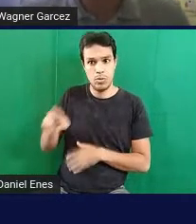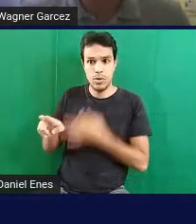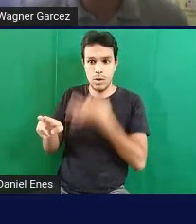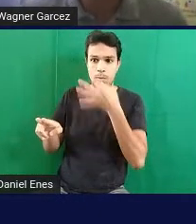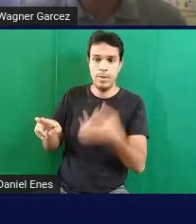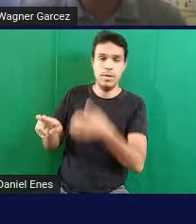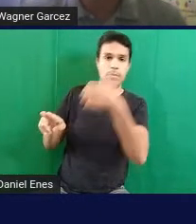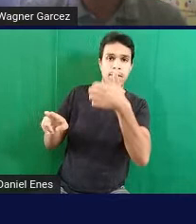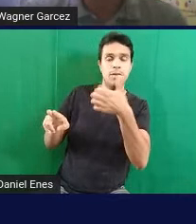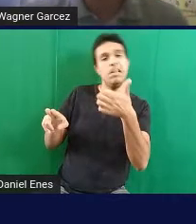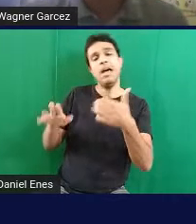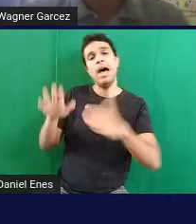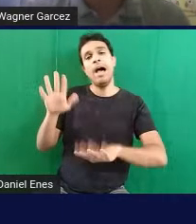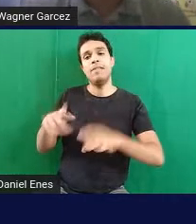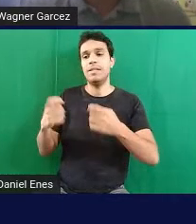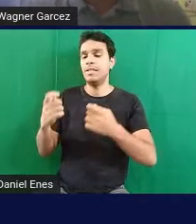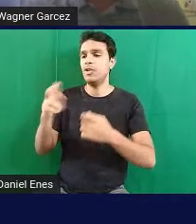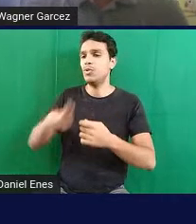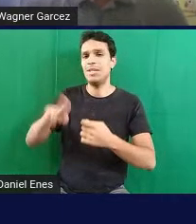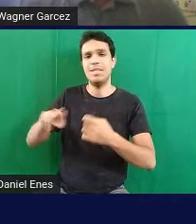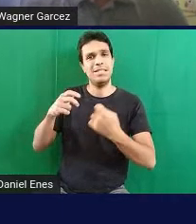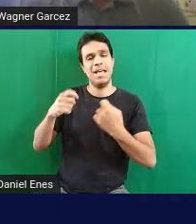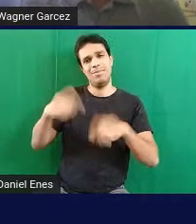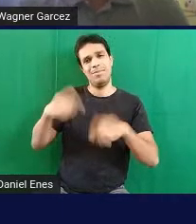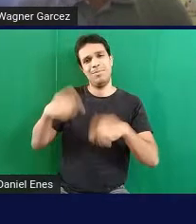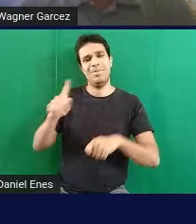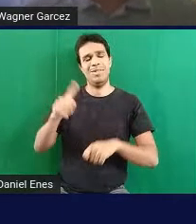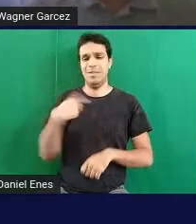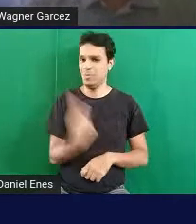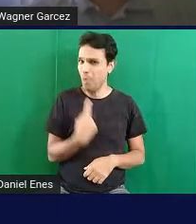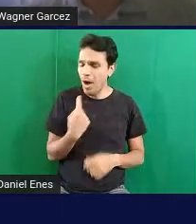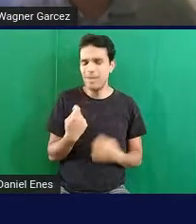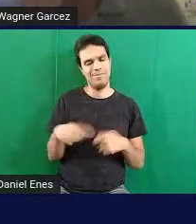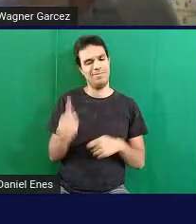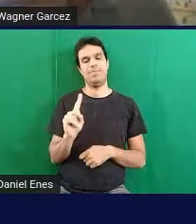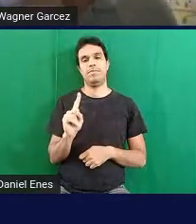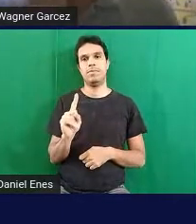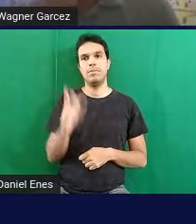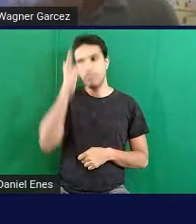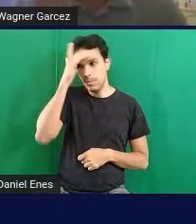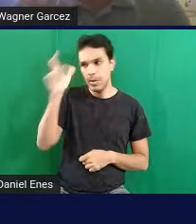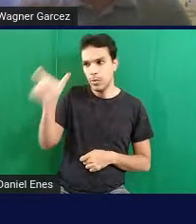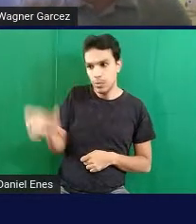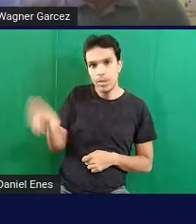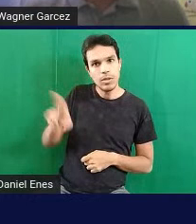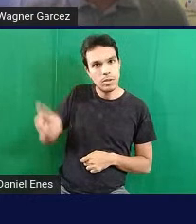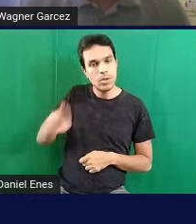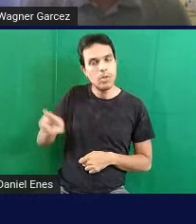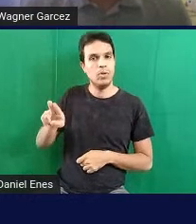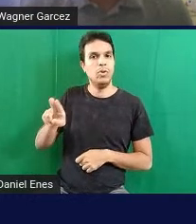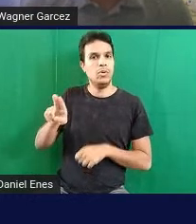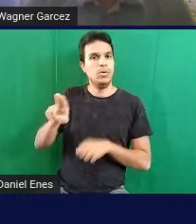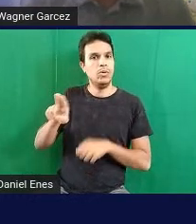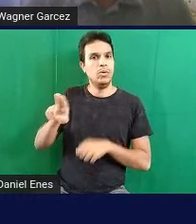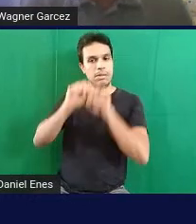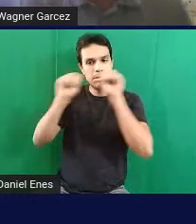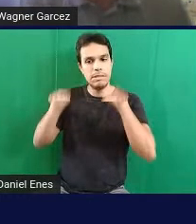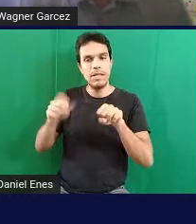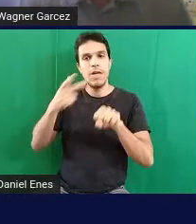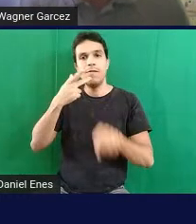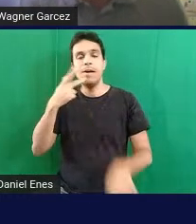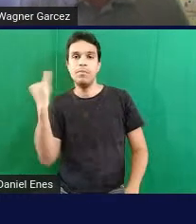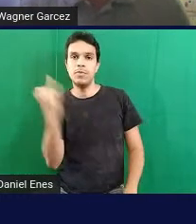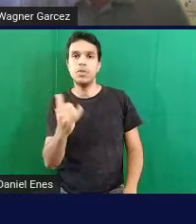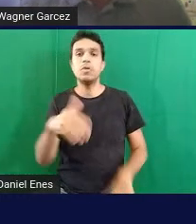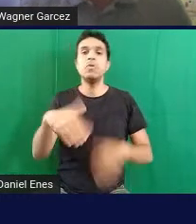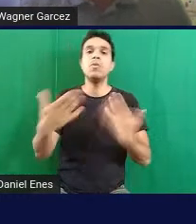gente não precisa utilizá-lo. Então, quem é um usuário desses sistemas, ele vai poder te dizer o que é melhor, qual que ele se